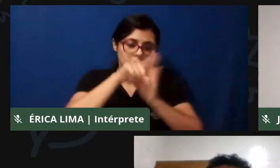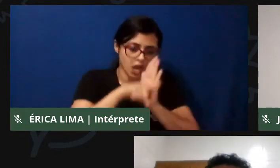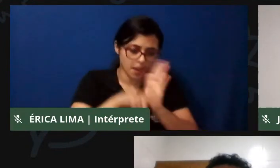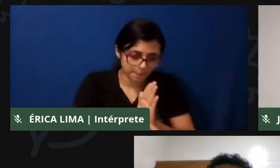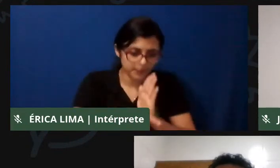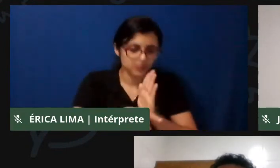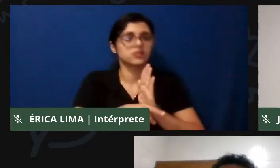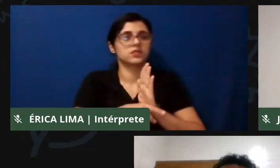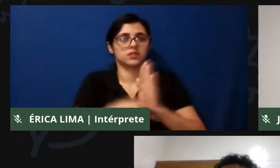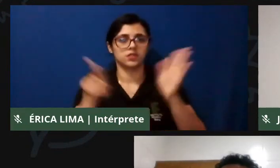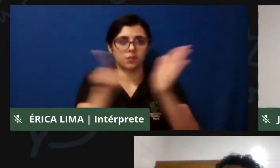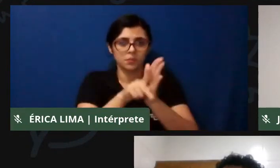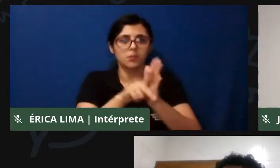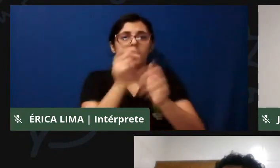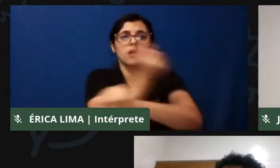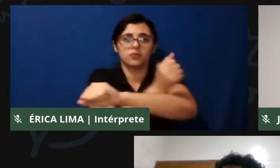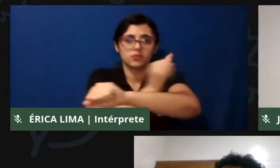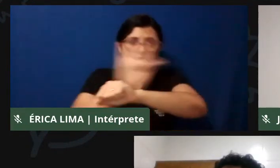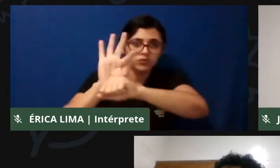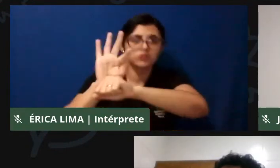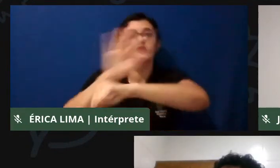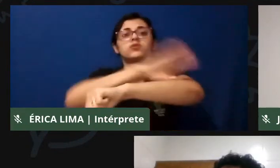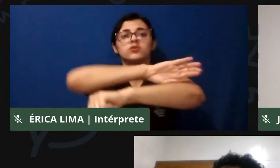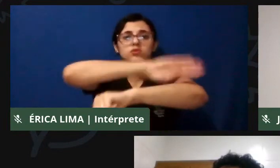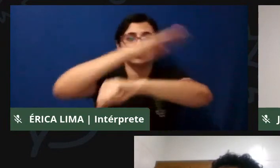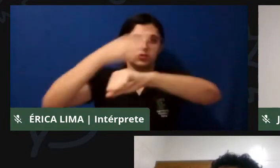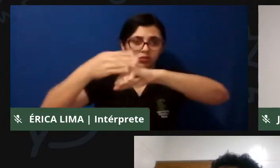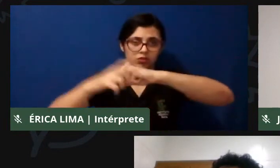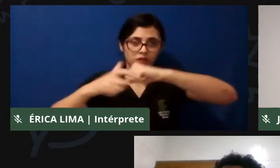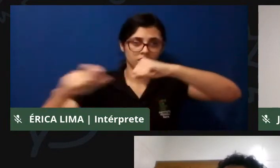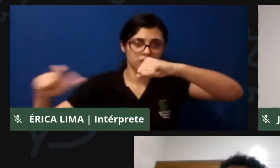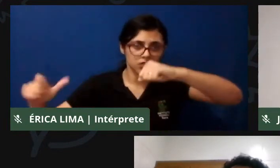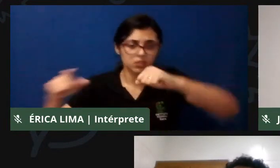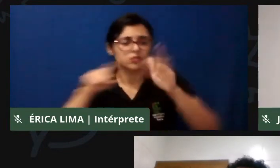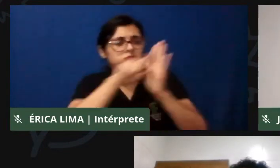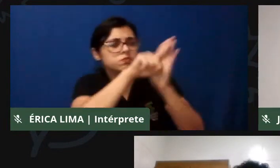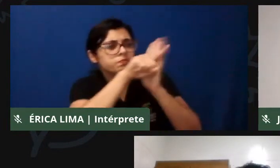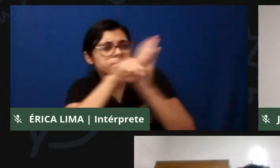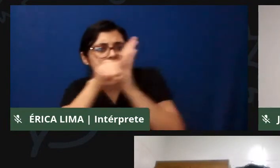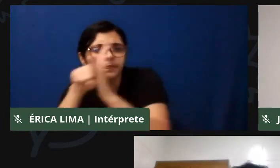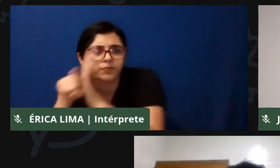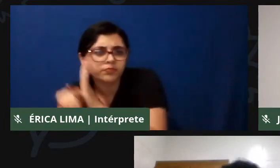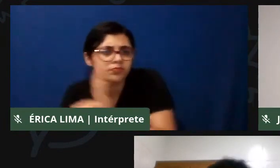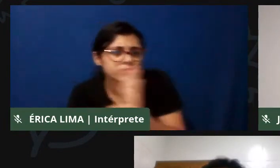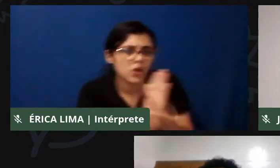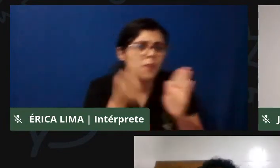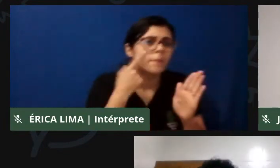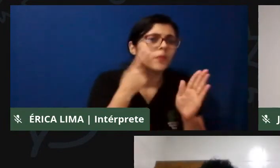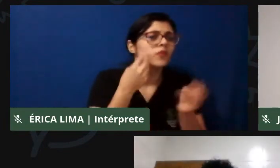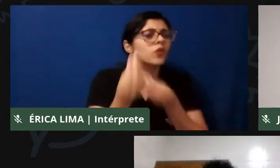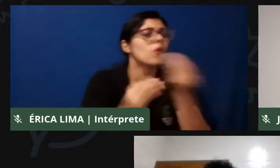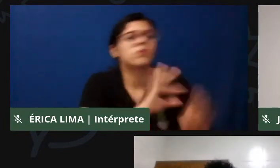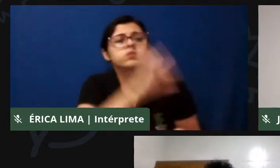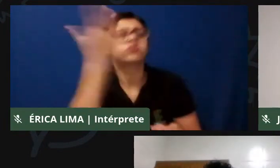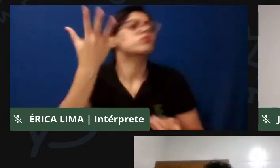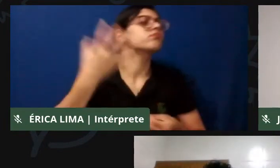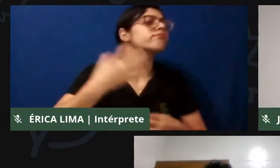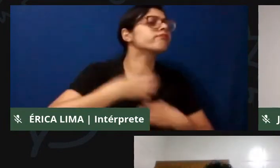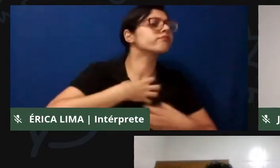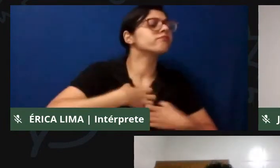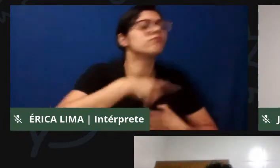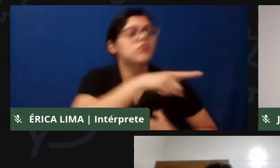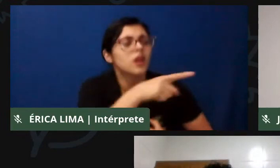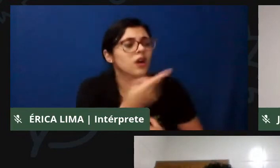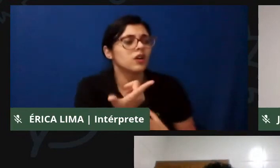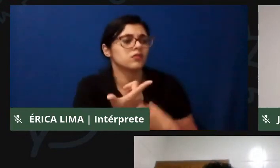Quilombolas, buscando saber o impacto da Covid nessas comunidades. E aí,